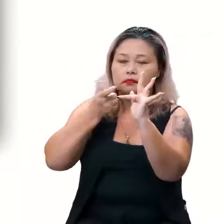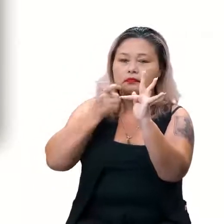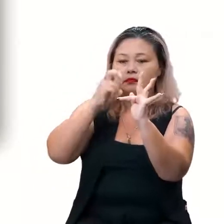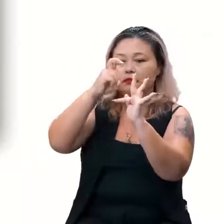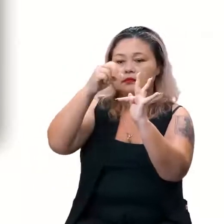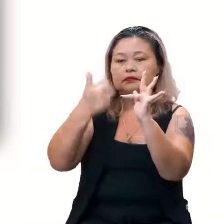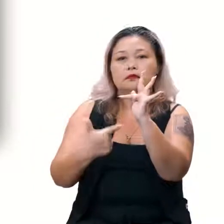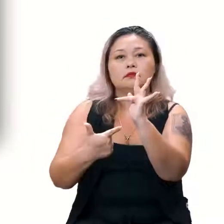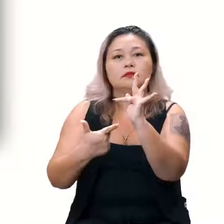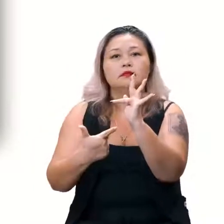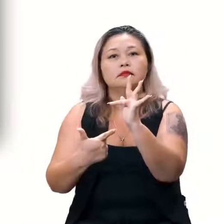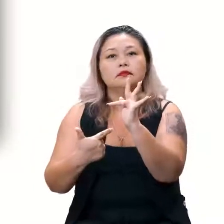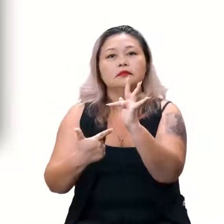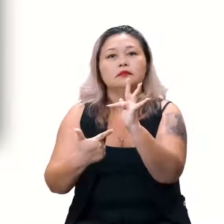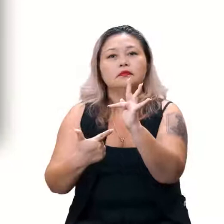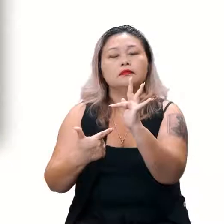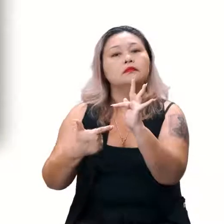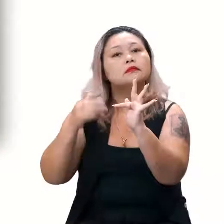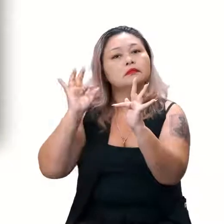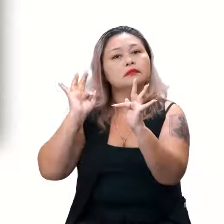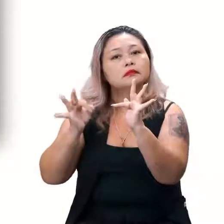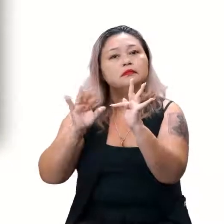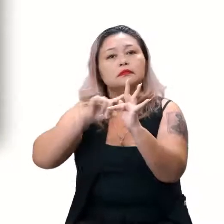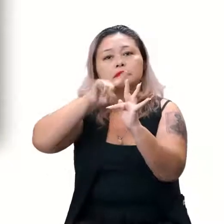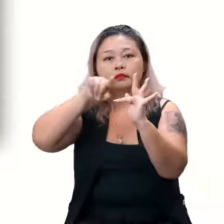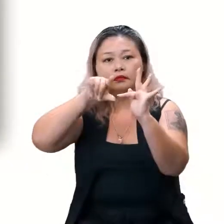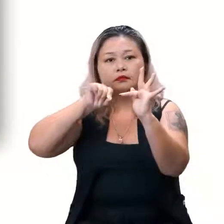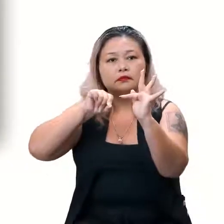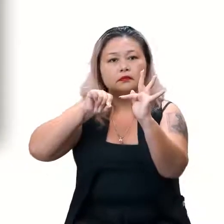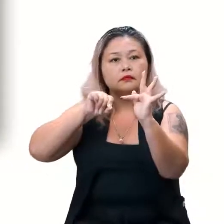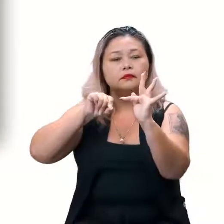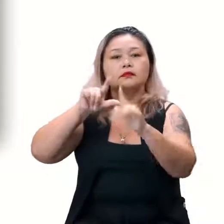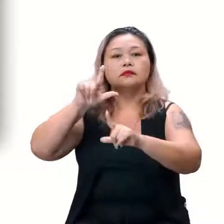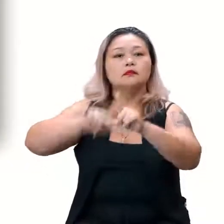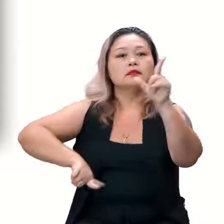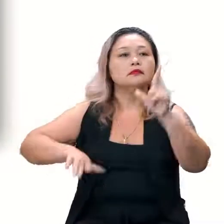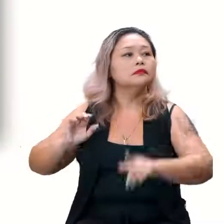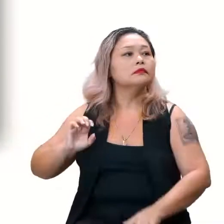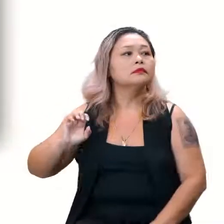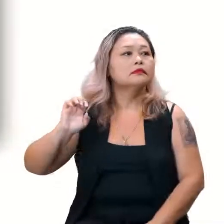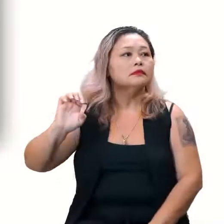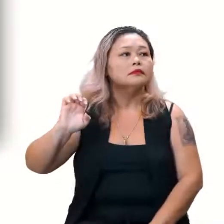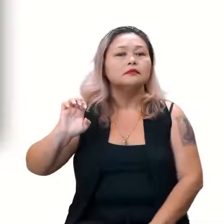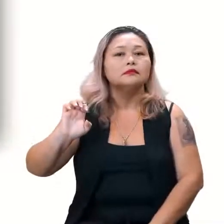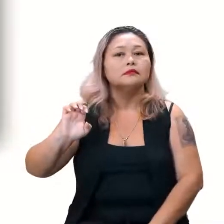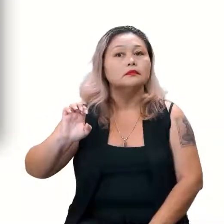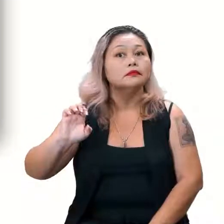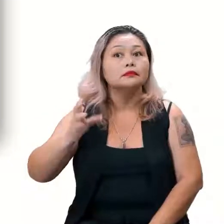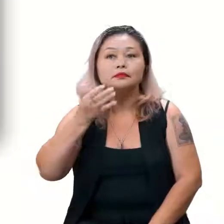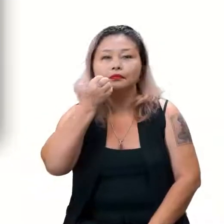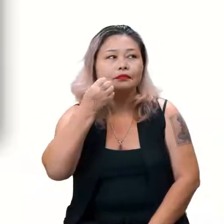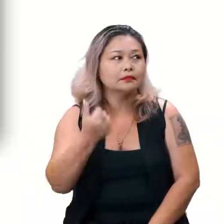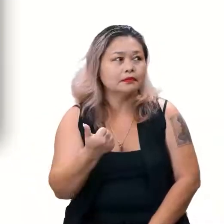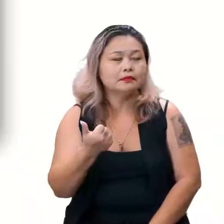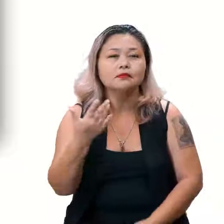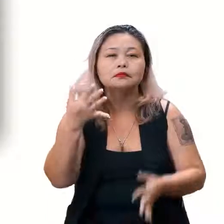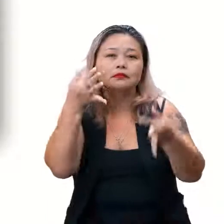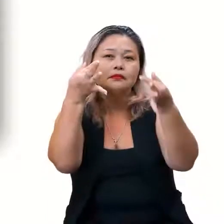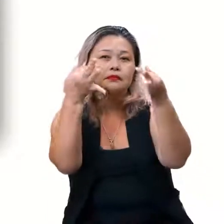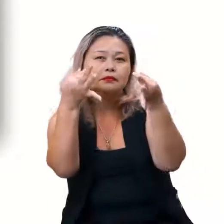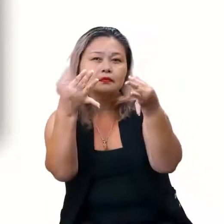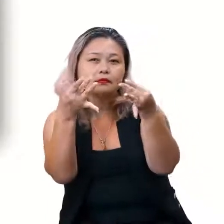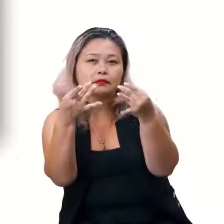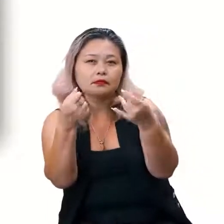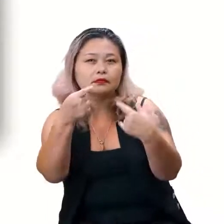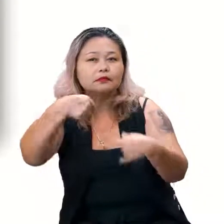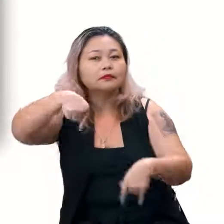2. Então, com certeza, a alternativa correta é a letra E. Muito bem. São detalhes que vocês